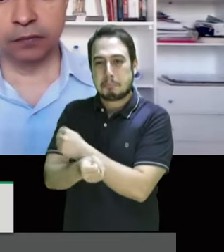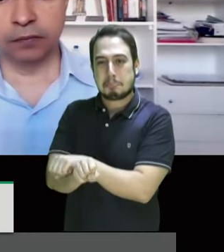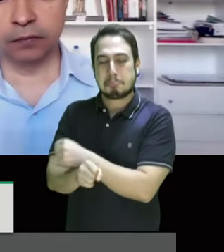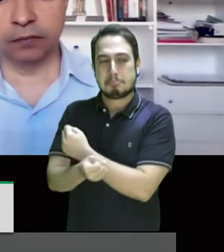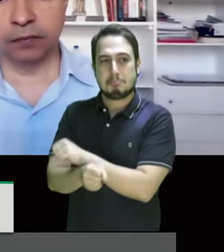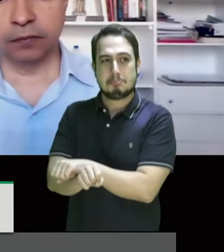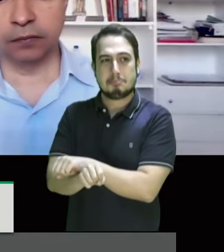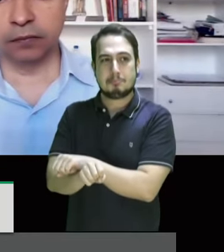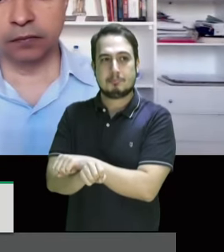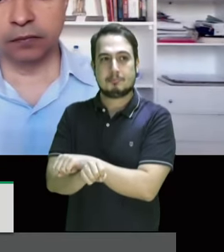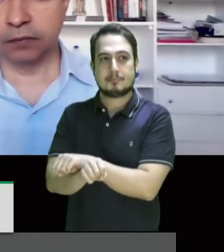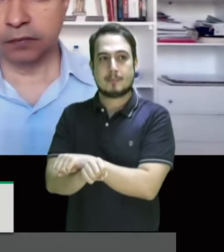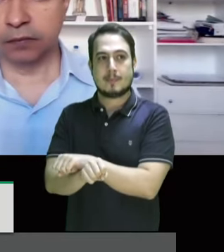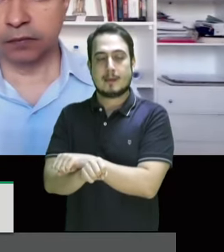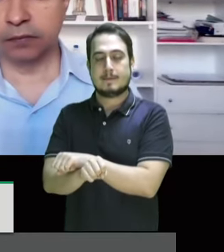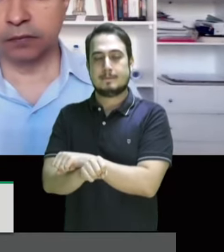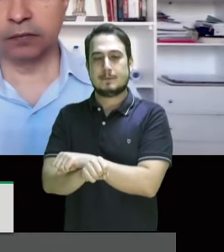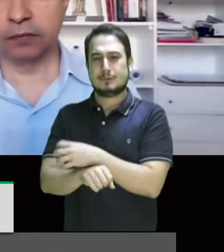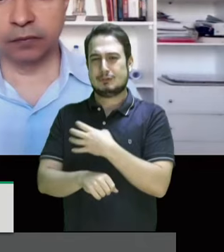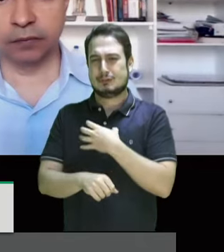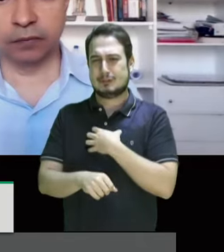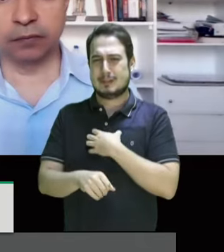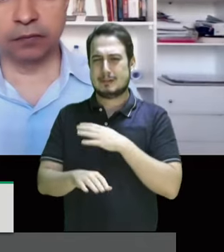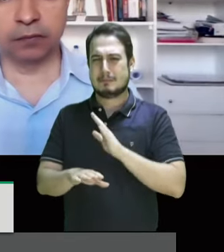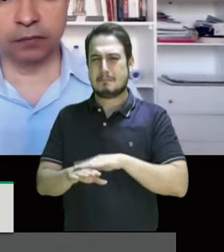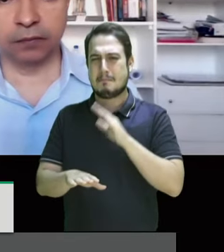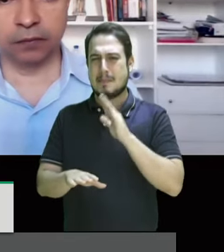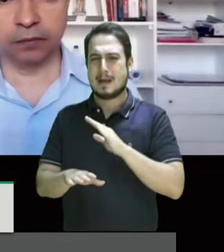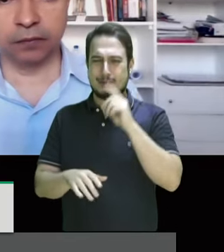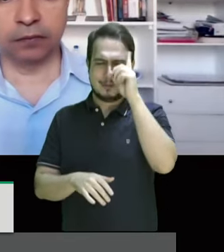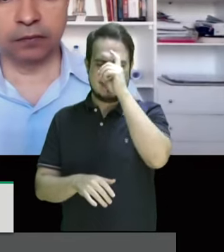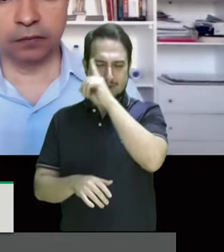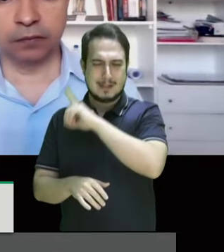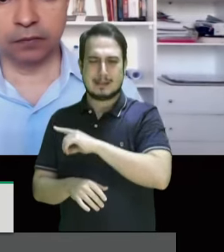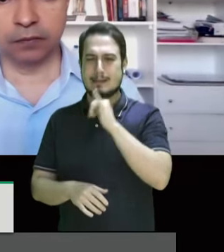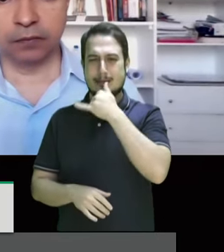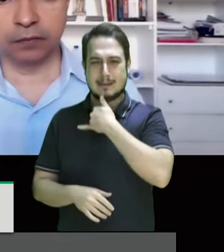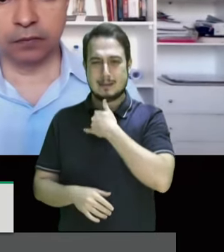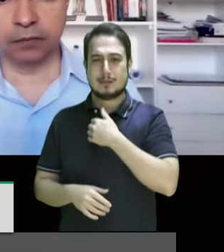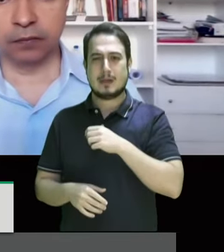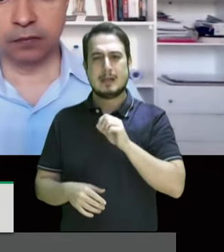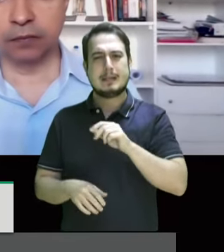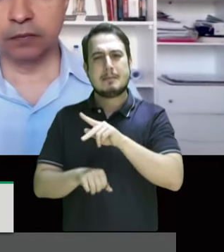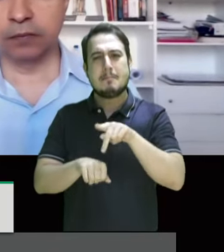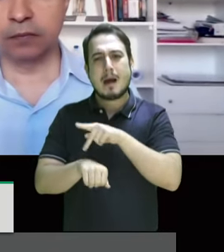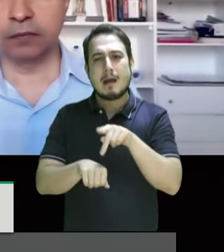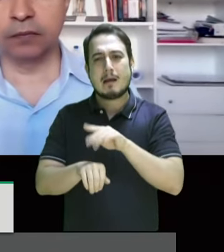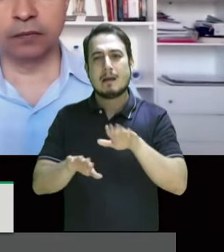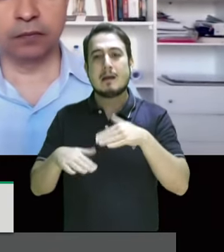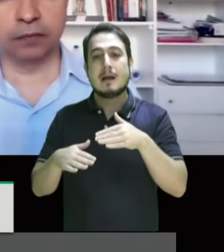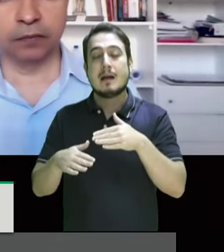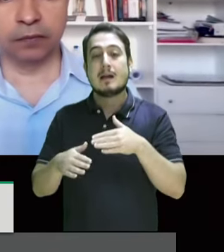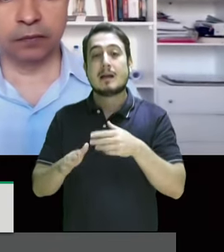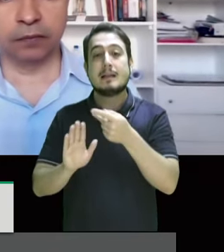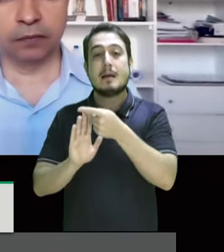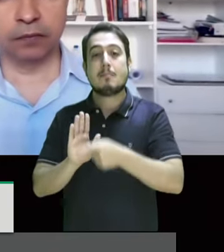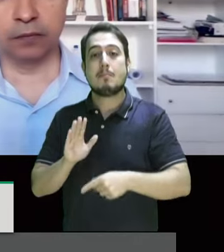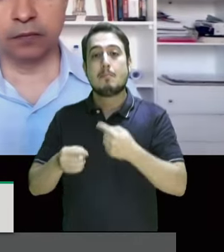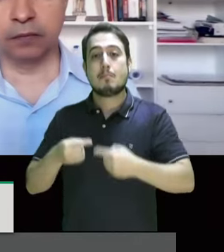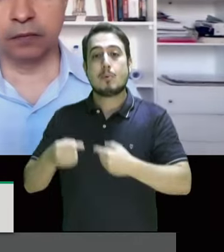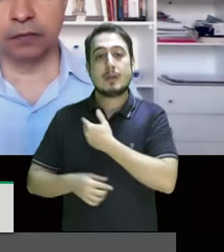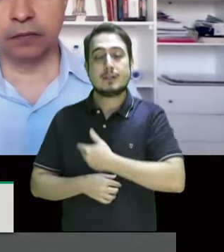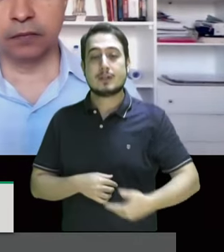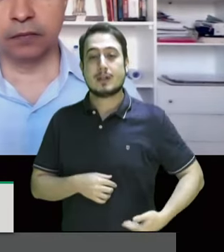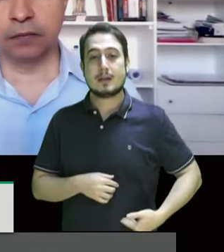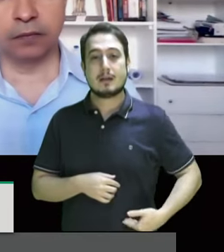das mais brutais e primitivas possíveis e que país é esse cadê a política de promoção da igualdade racial que tem